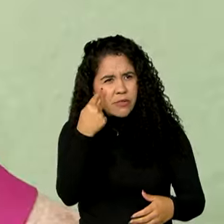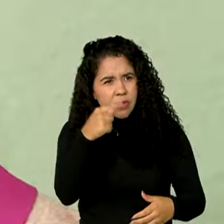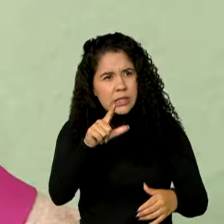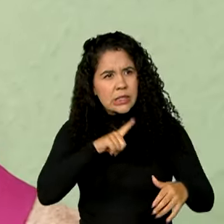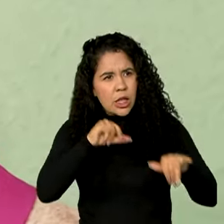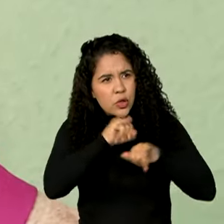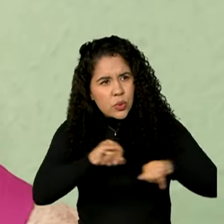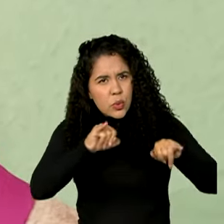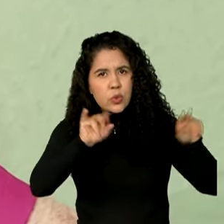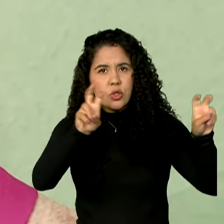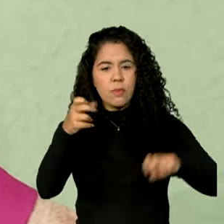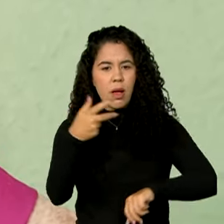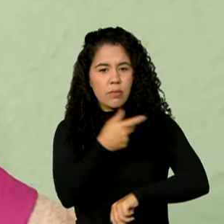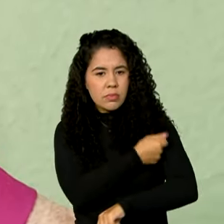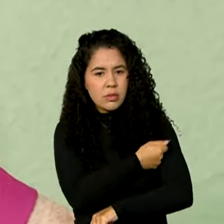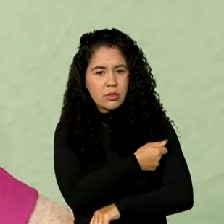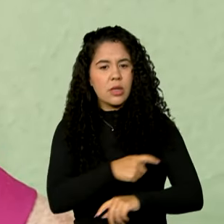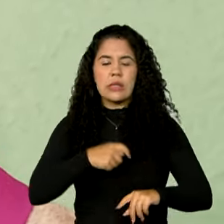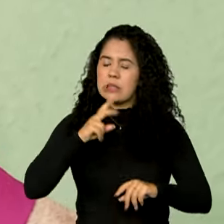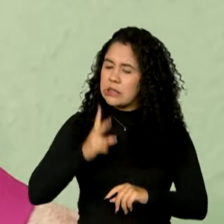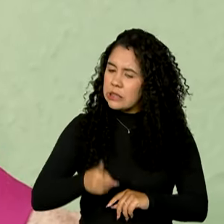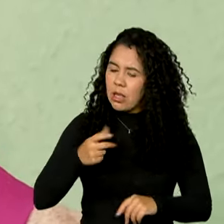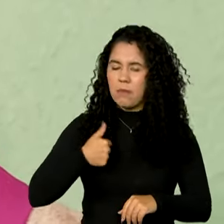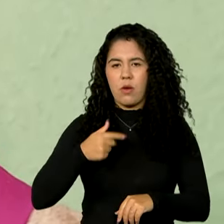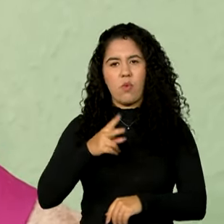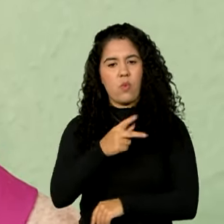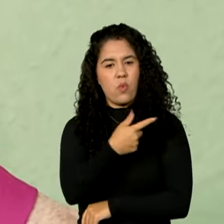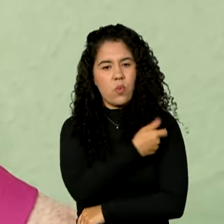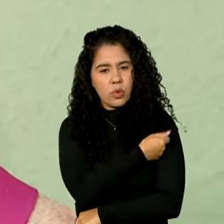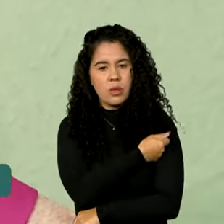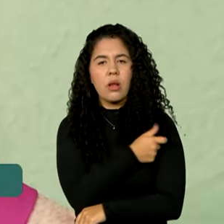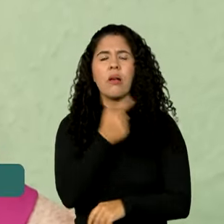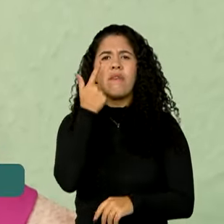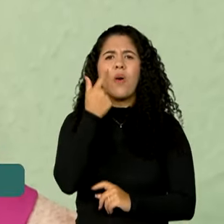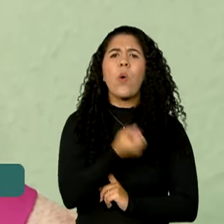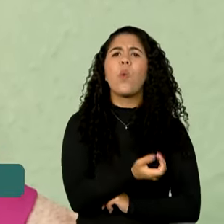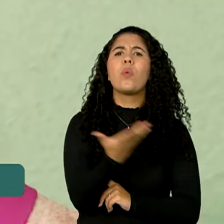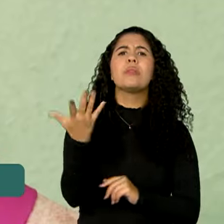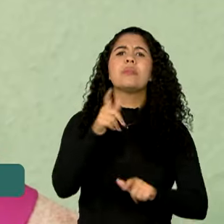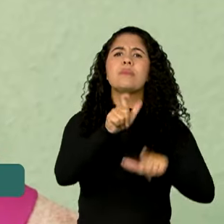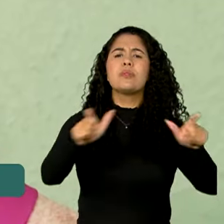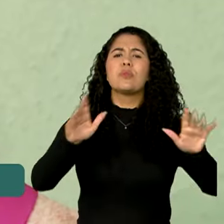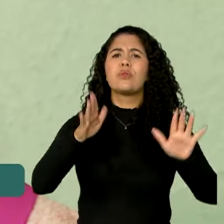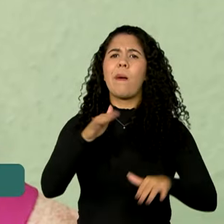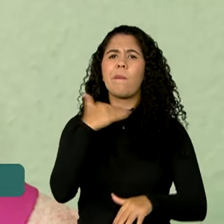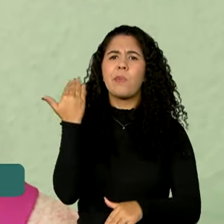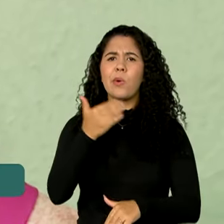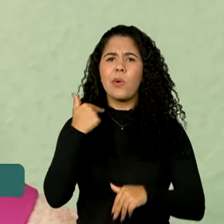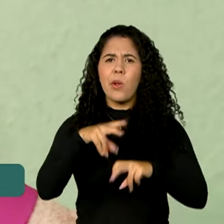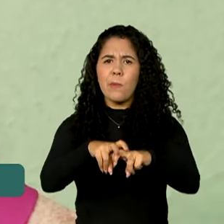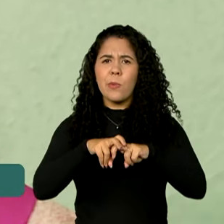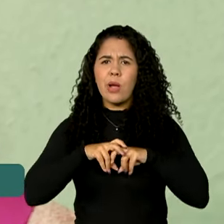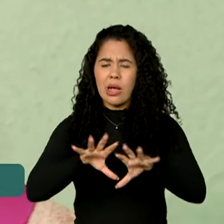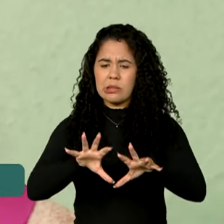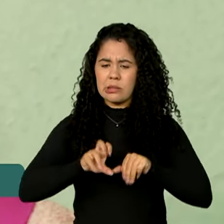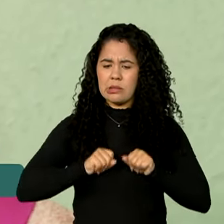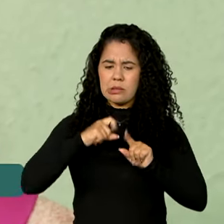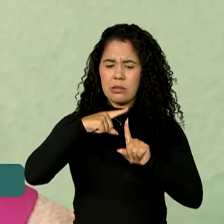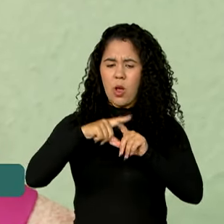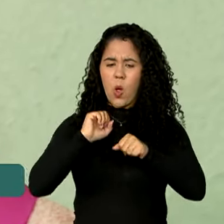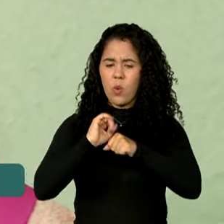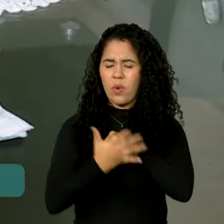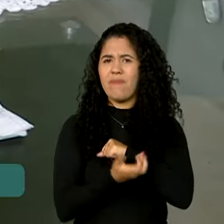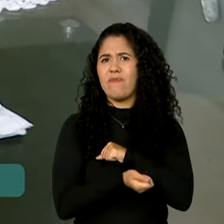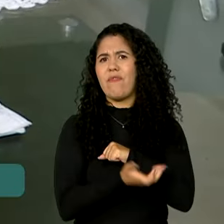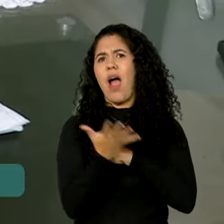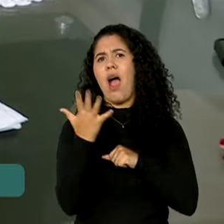ano. Porque eu sei que combate a doença, que combate quantas pessoas morreram aqui desse convite, né? Muitos, foram